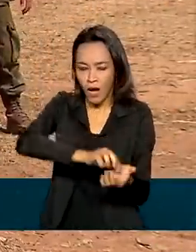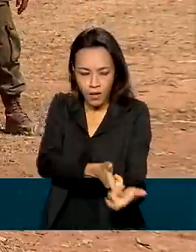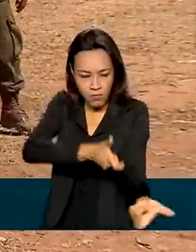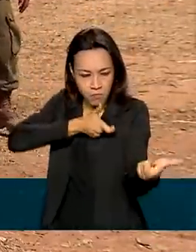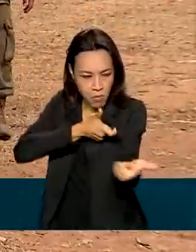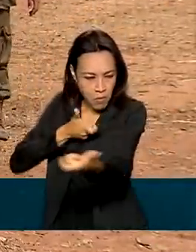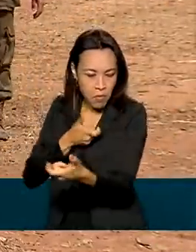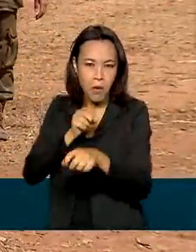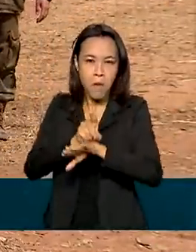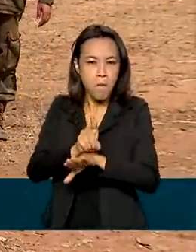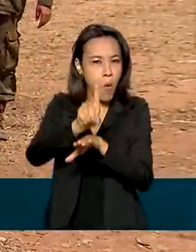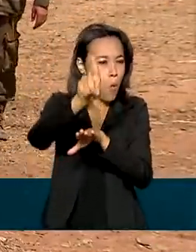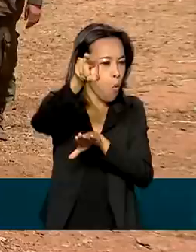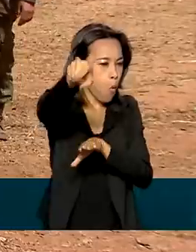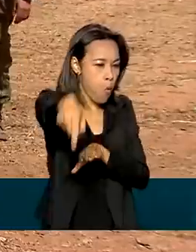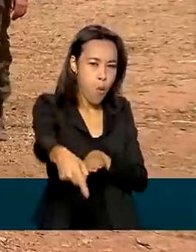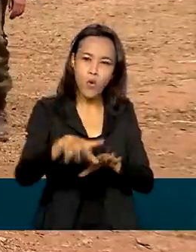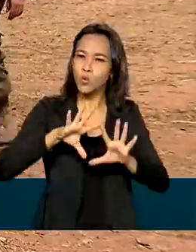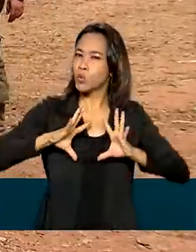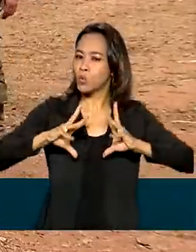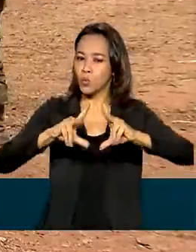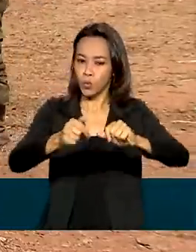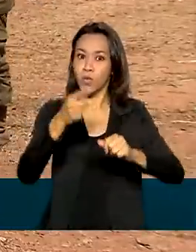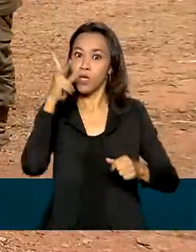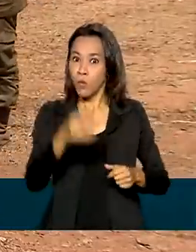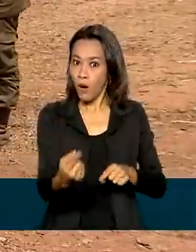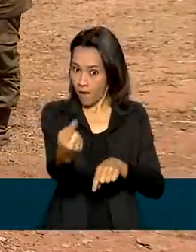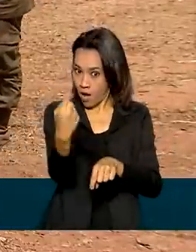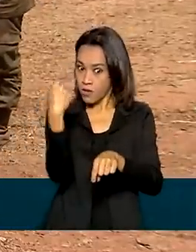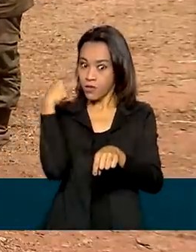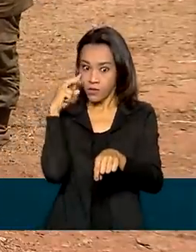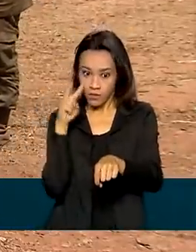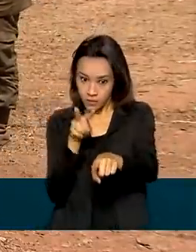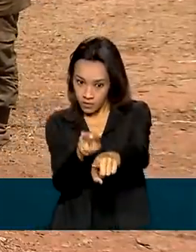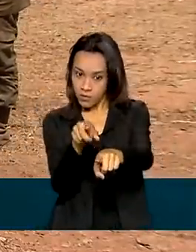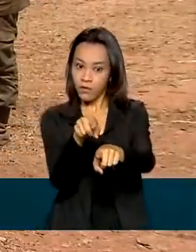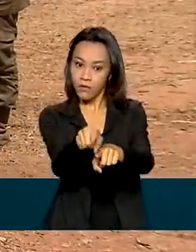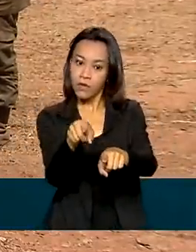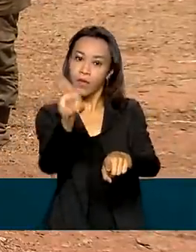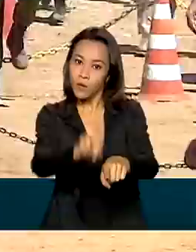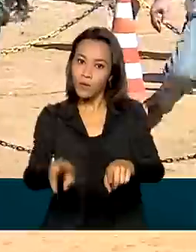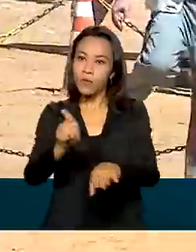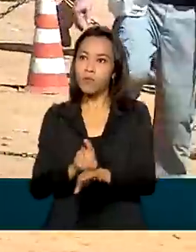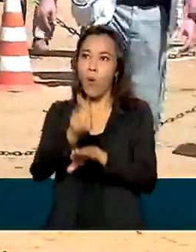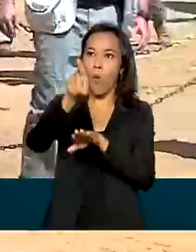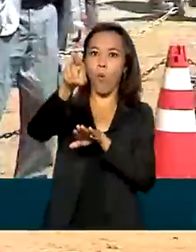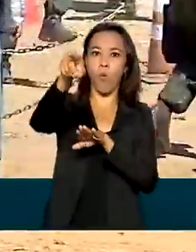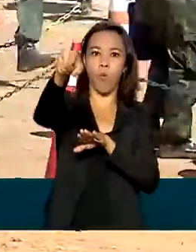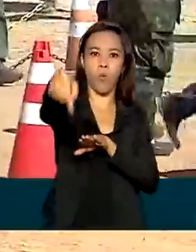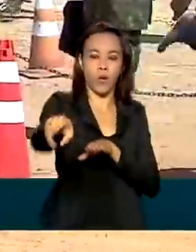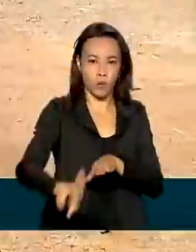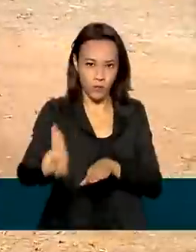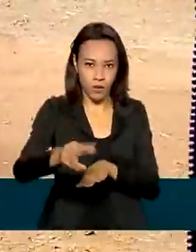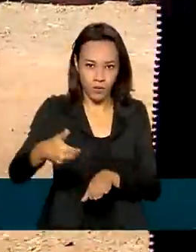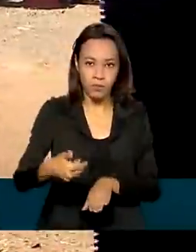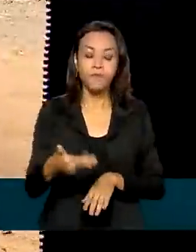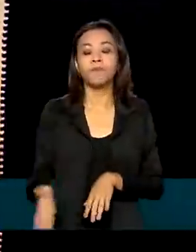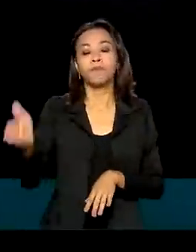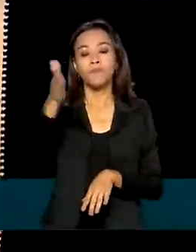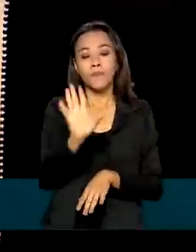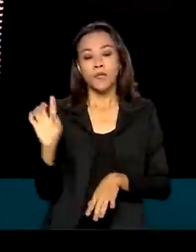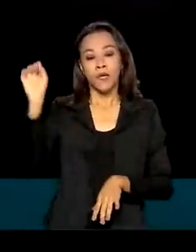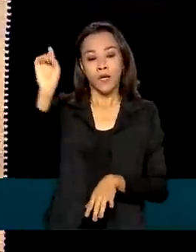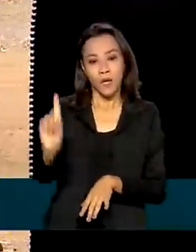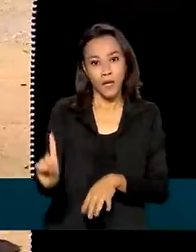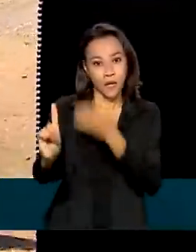munição e de carros brindados, como aquele ali, por exemplo, que é usado para o lançamento de foguetes. O presidente Bolsonaro acompanhou